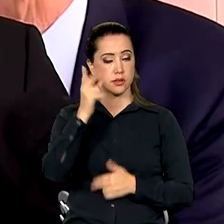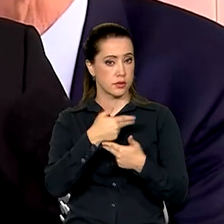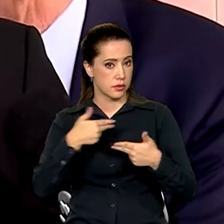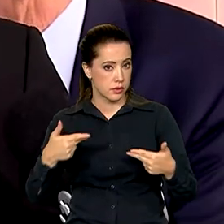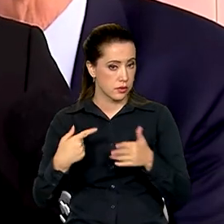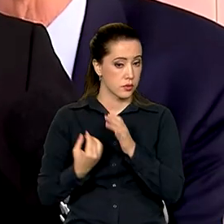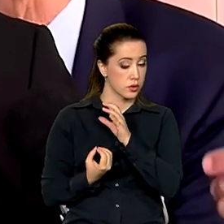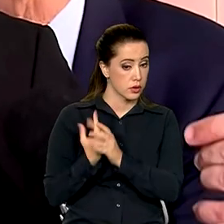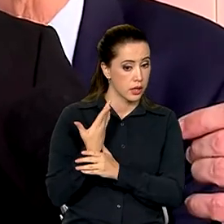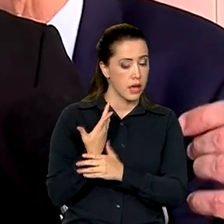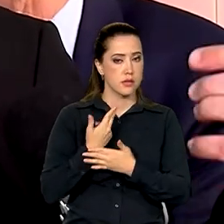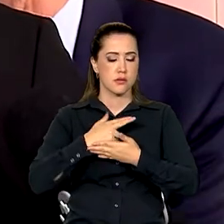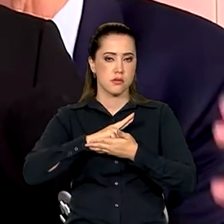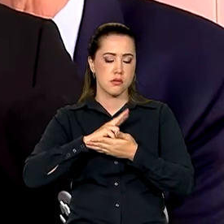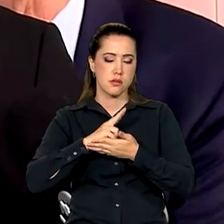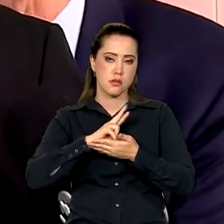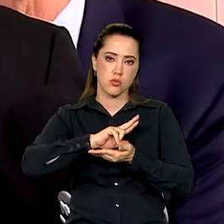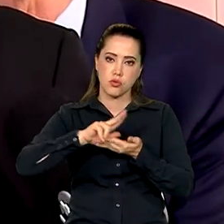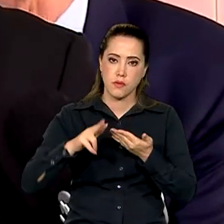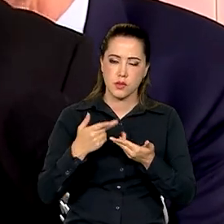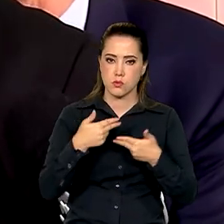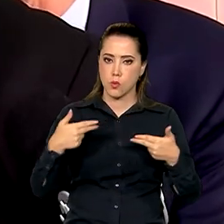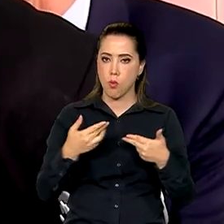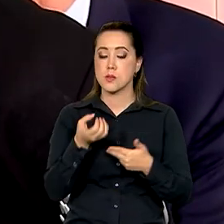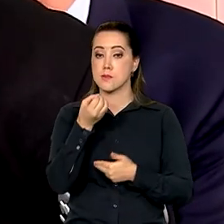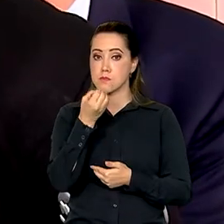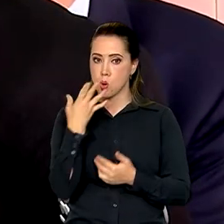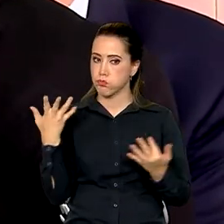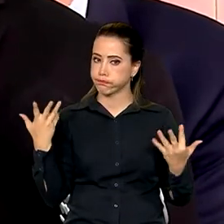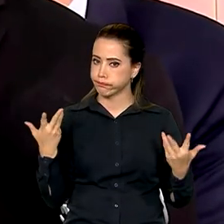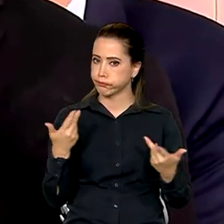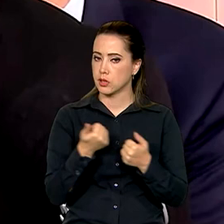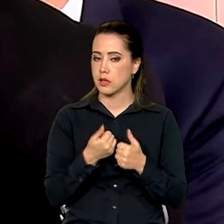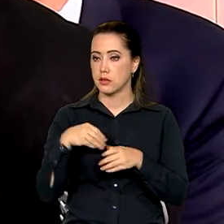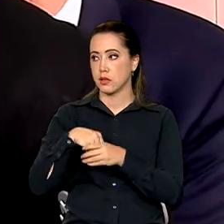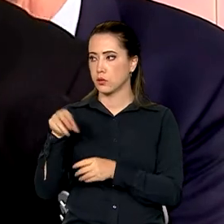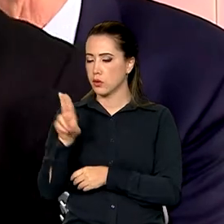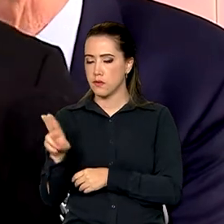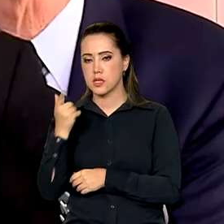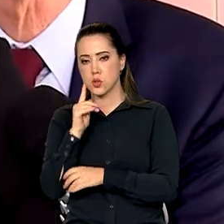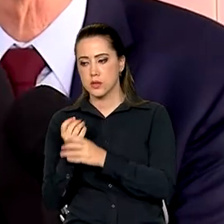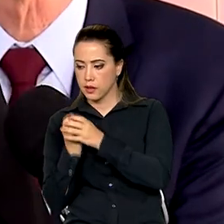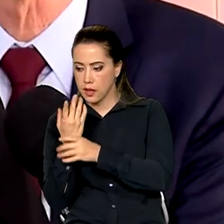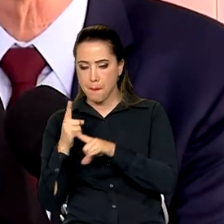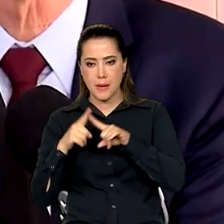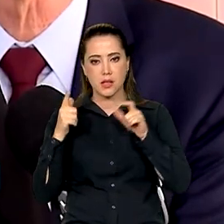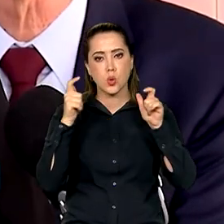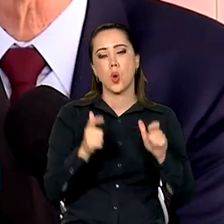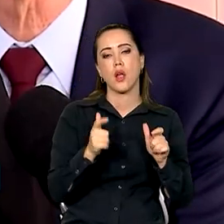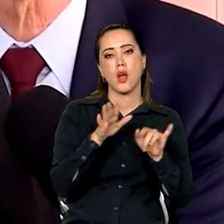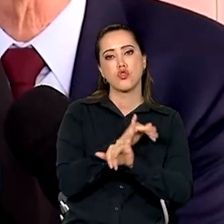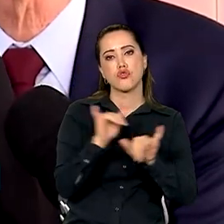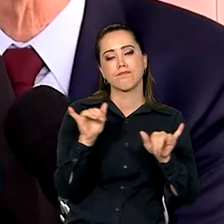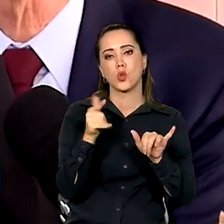conteúdo, que hoje dê muita qualidade, existe dentro das universidades e que muitas vezes não tem espaço de veiculação,